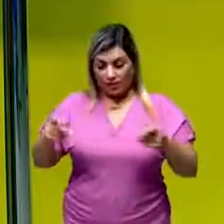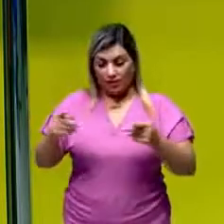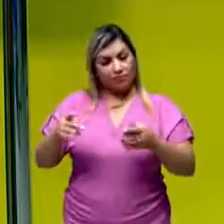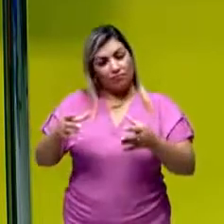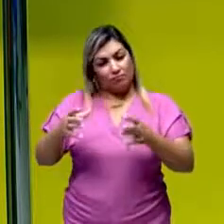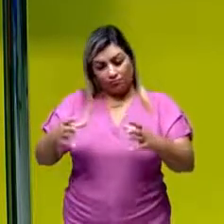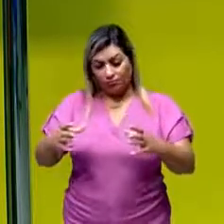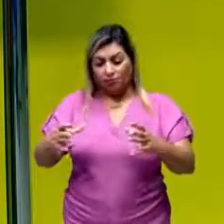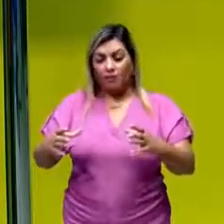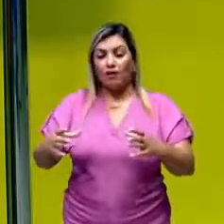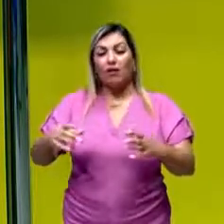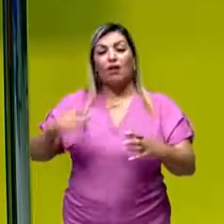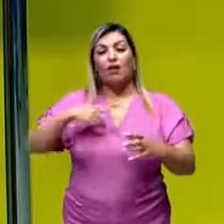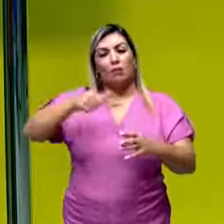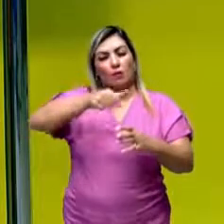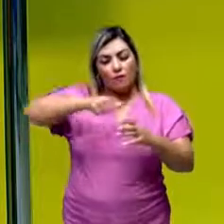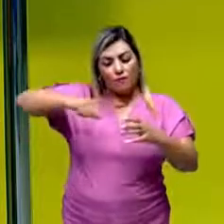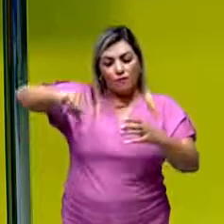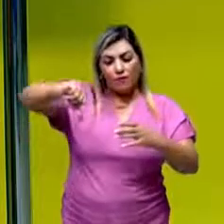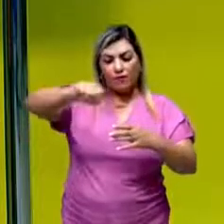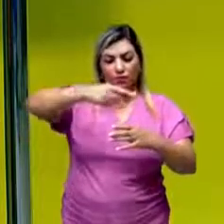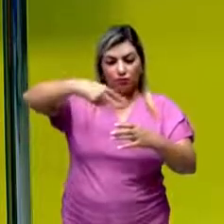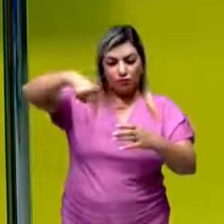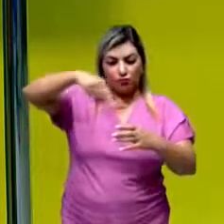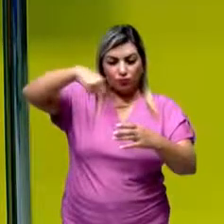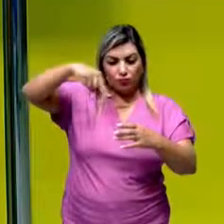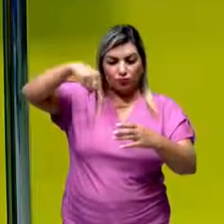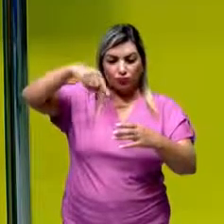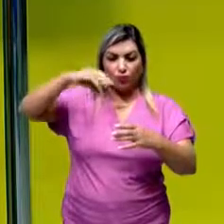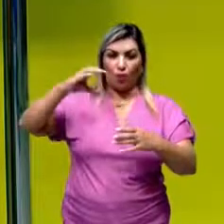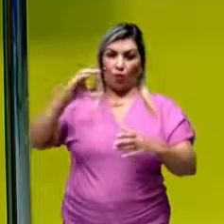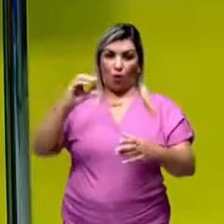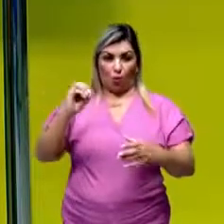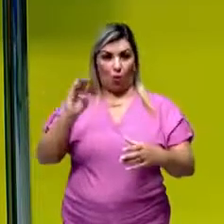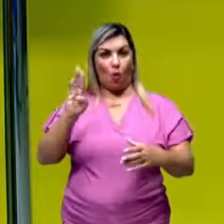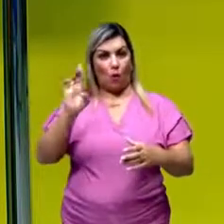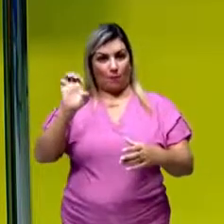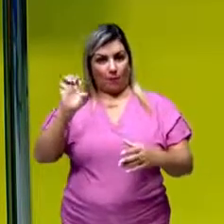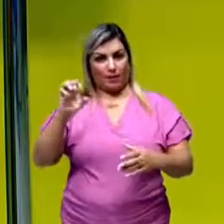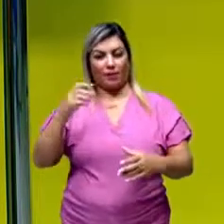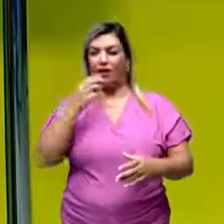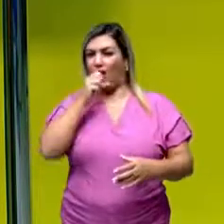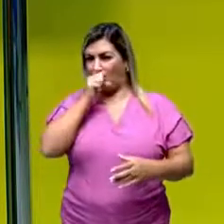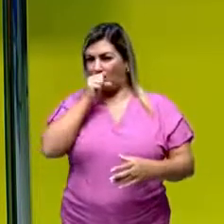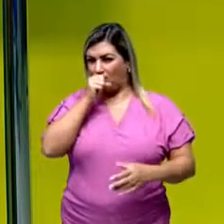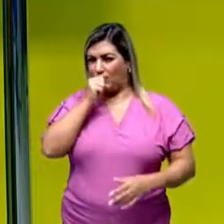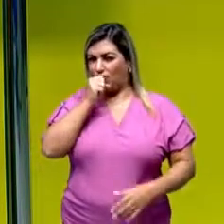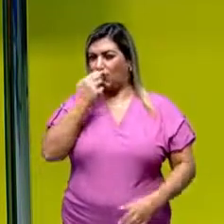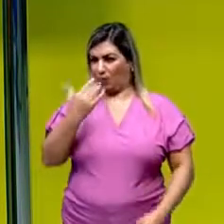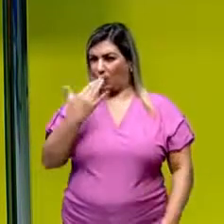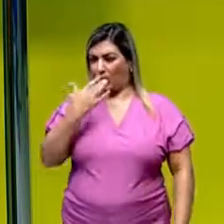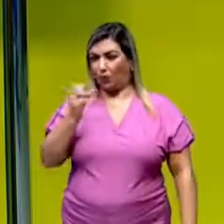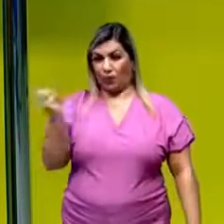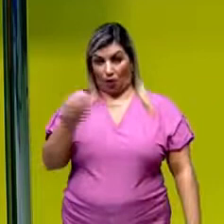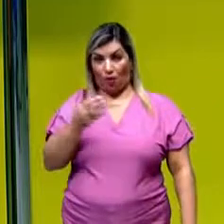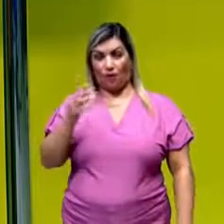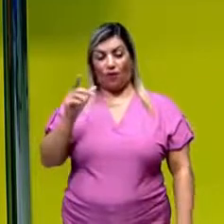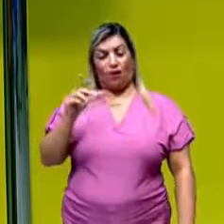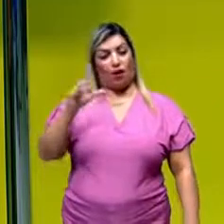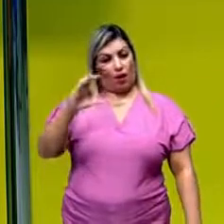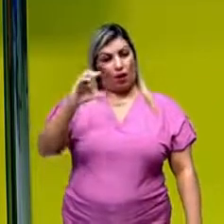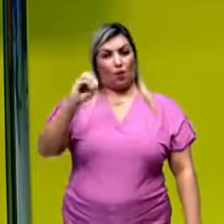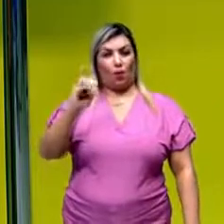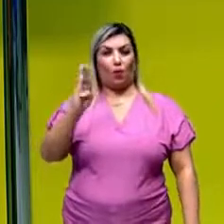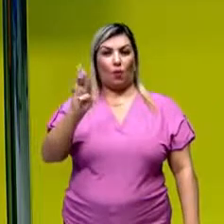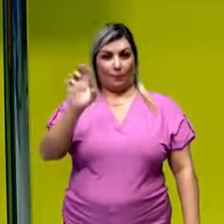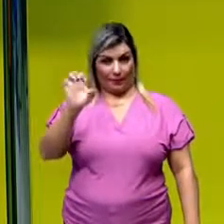água, uma fita de cobre, uma molinha de cobre, né? Que ela tem a cor alaranjada, bem novinha. Você vai perceber